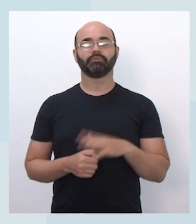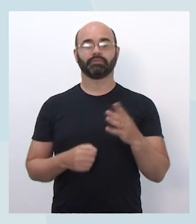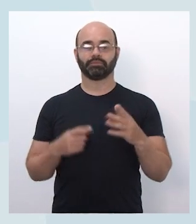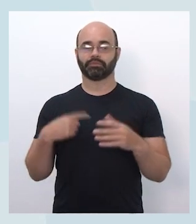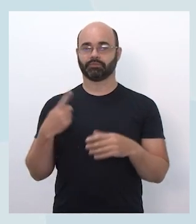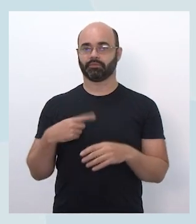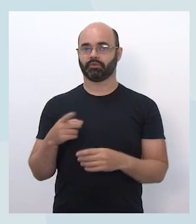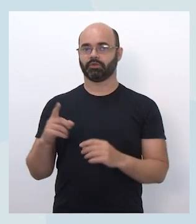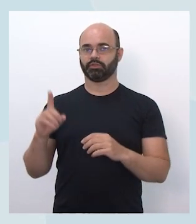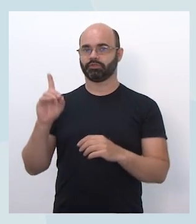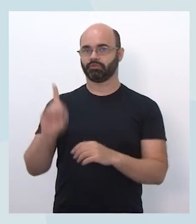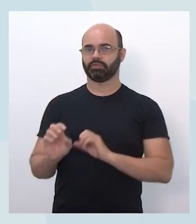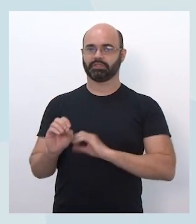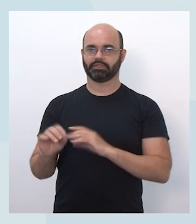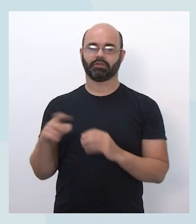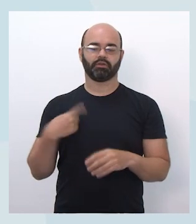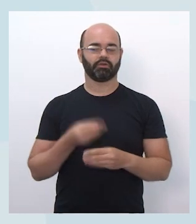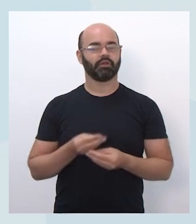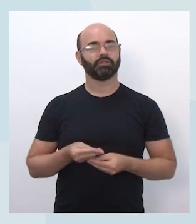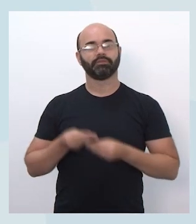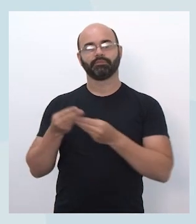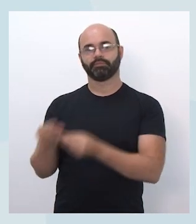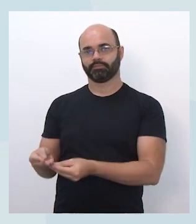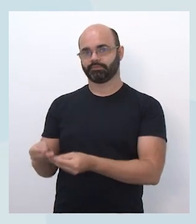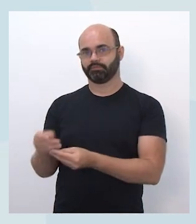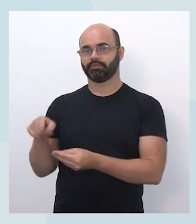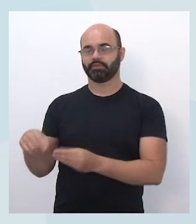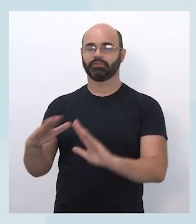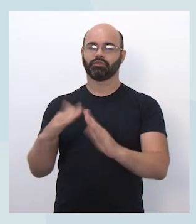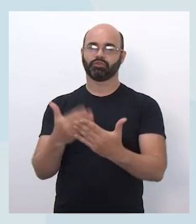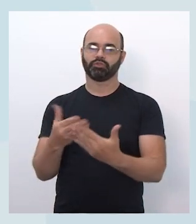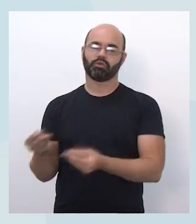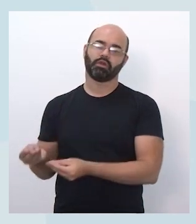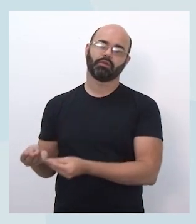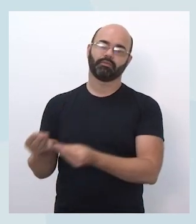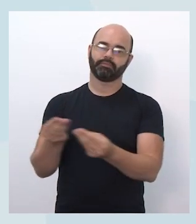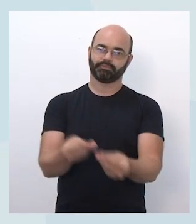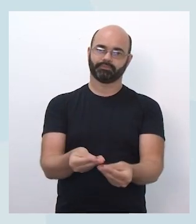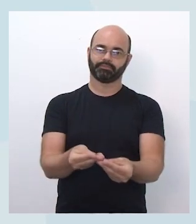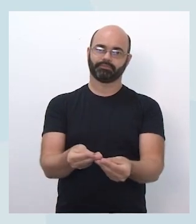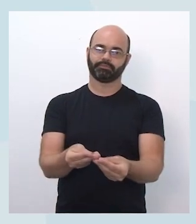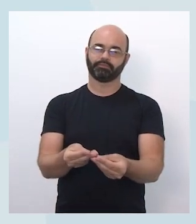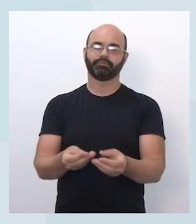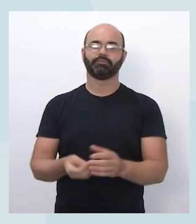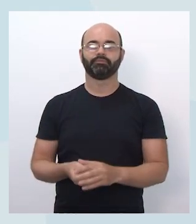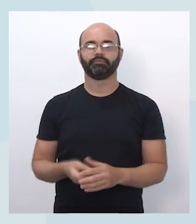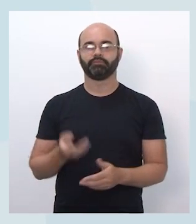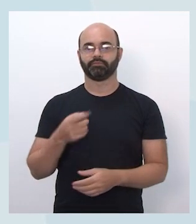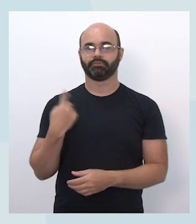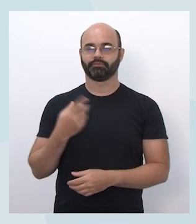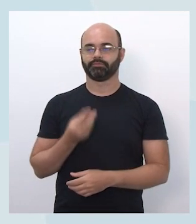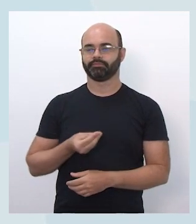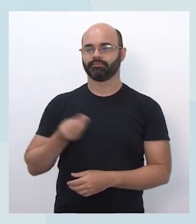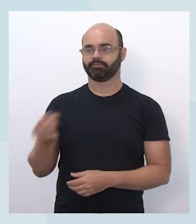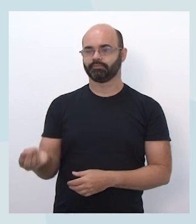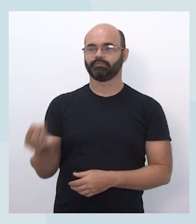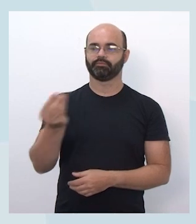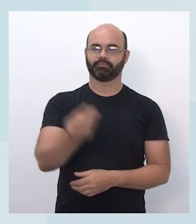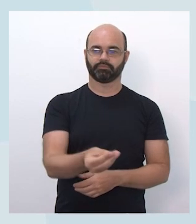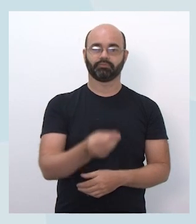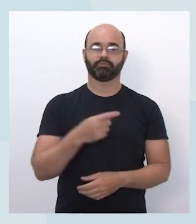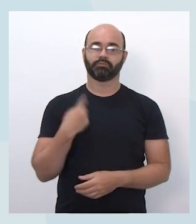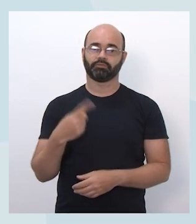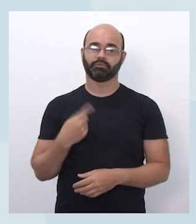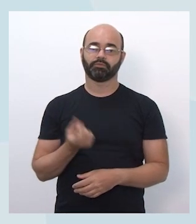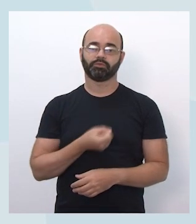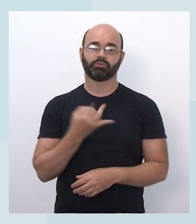diretorias de ensino e as diretorias de ensino estão enviando para as escolas. A princípio, a gente está fazendo envios de quantidades